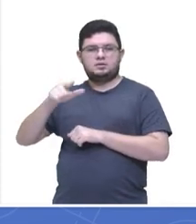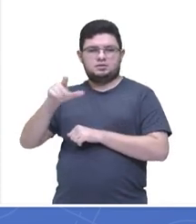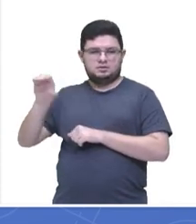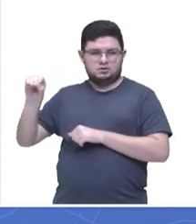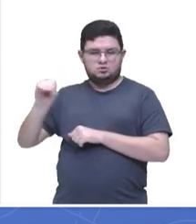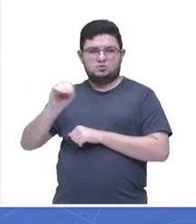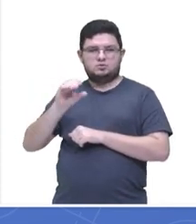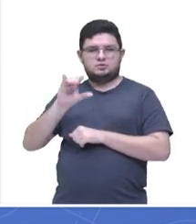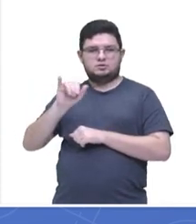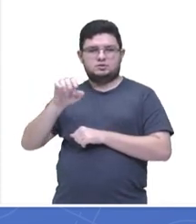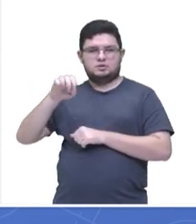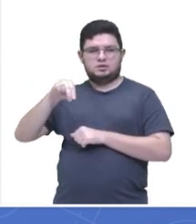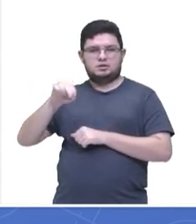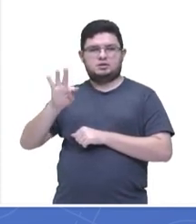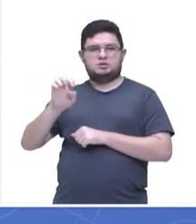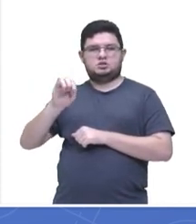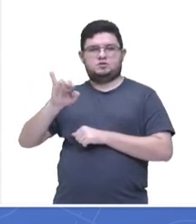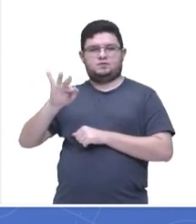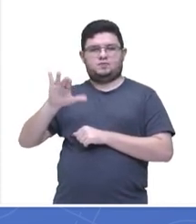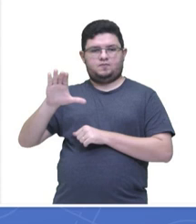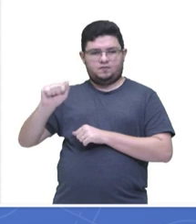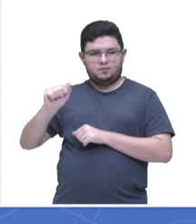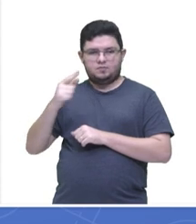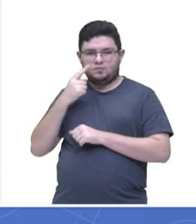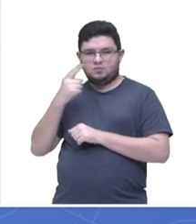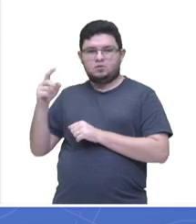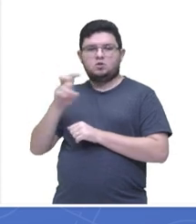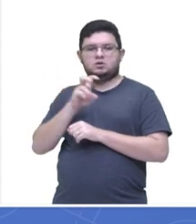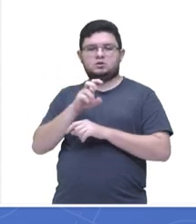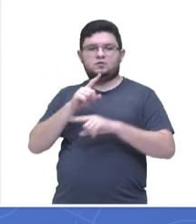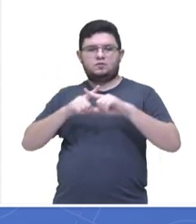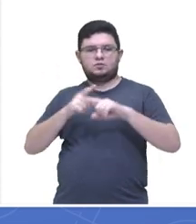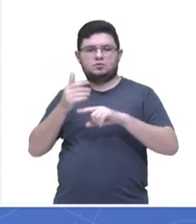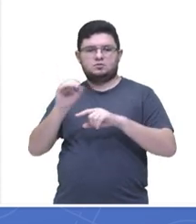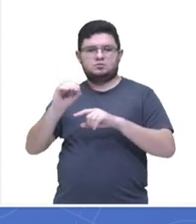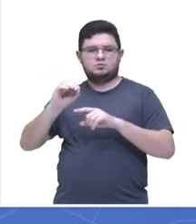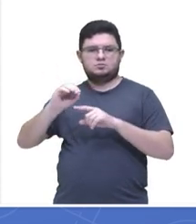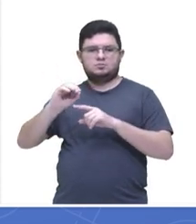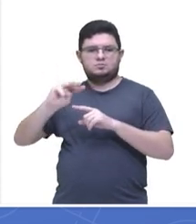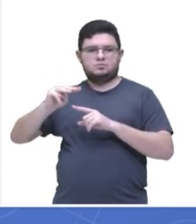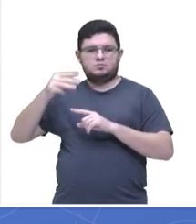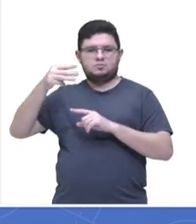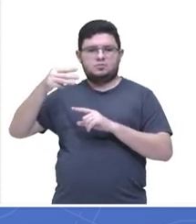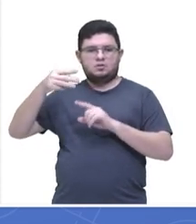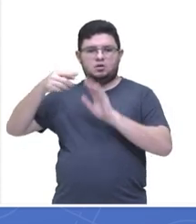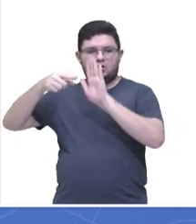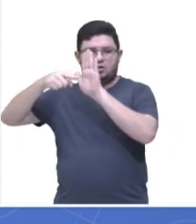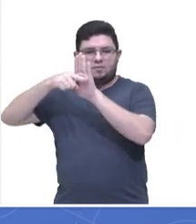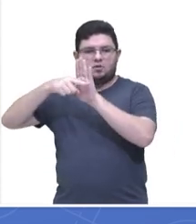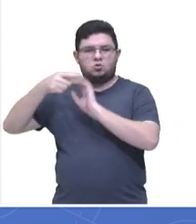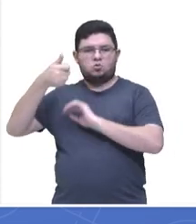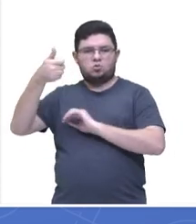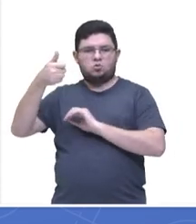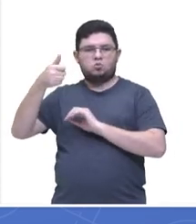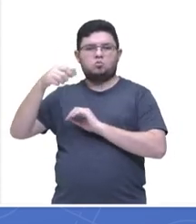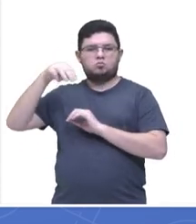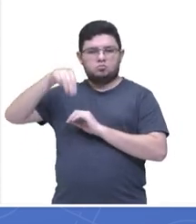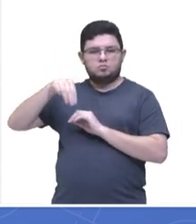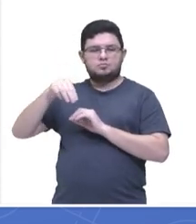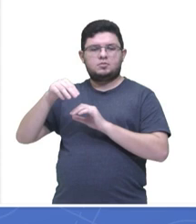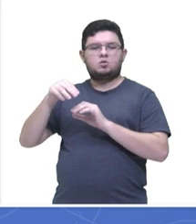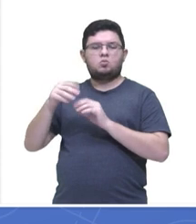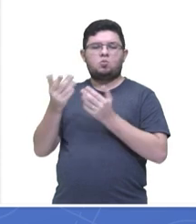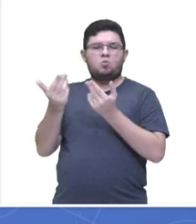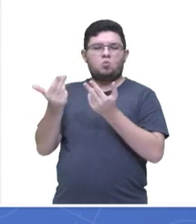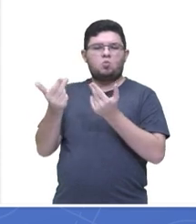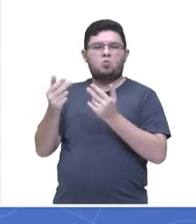mesma coisa que 0,5. Tá certo? E aqui os outros dados que a gente já retirou da questão. Vamos lá, olha só, ele quer